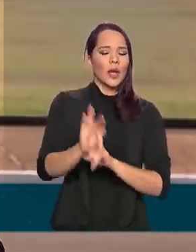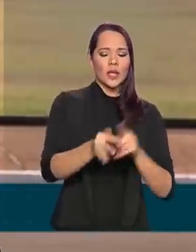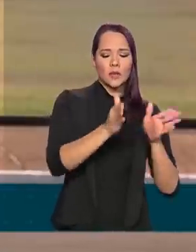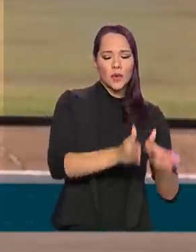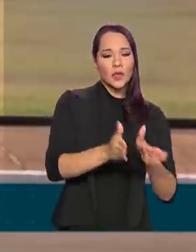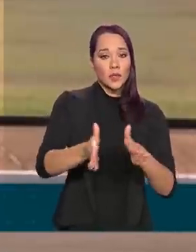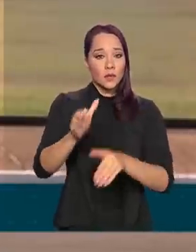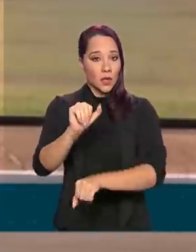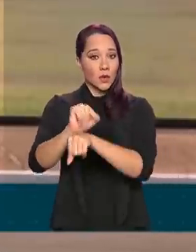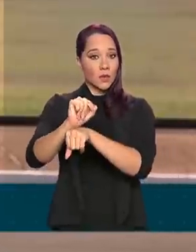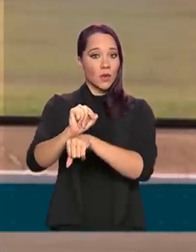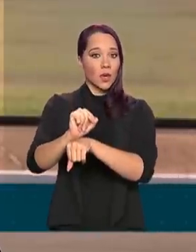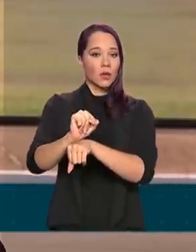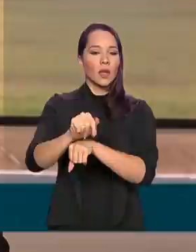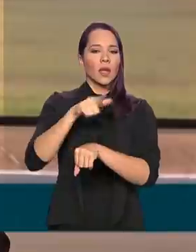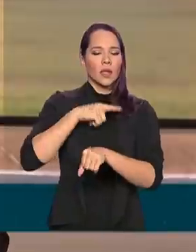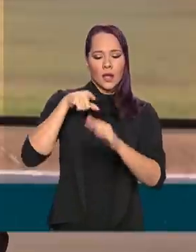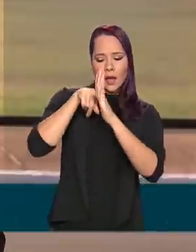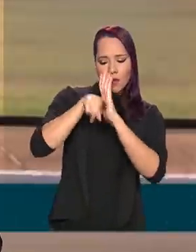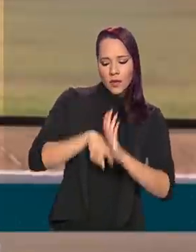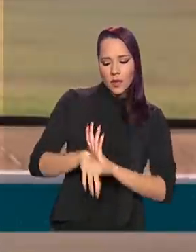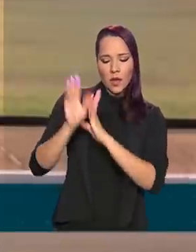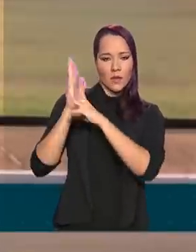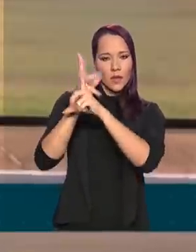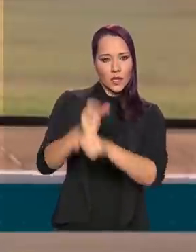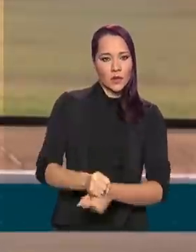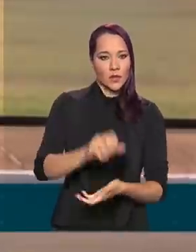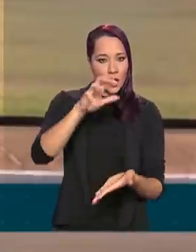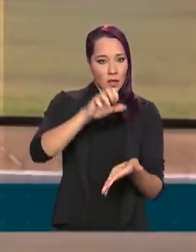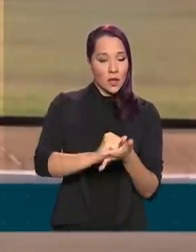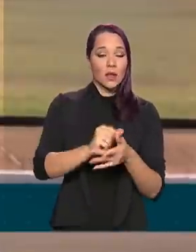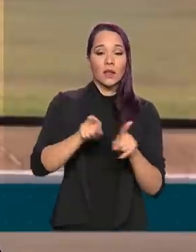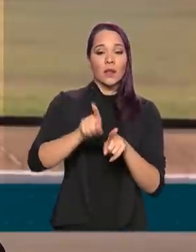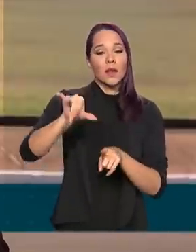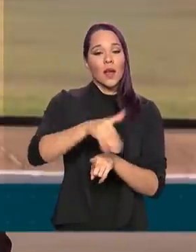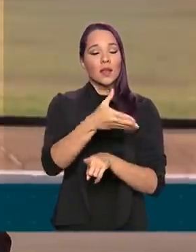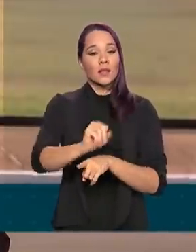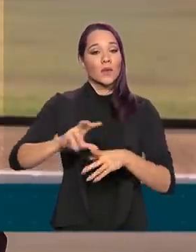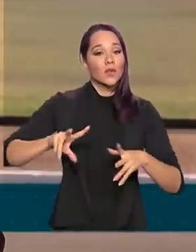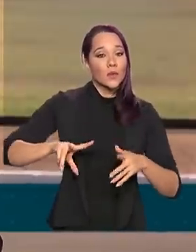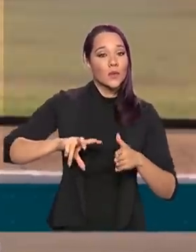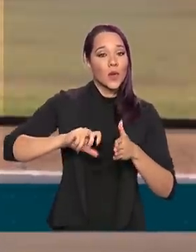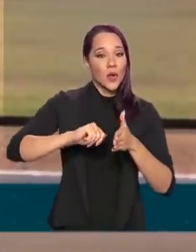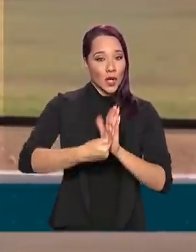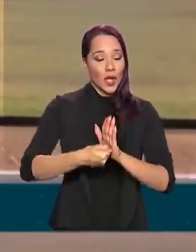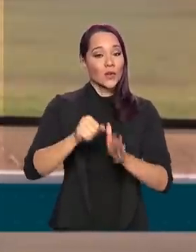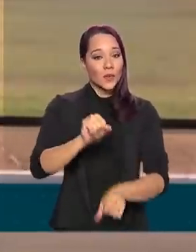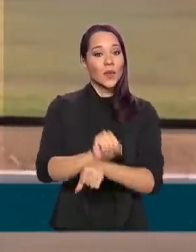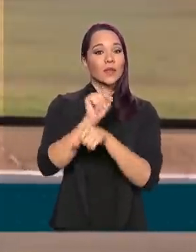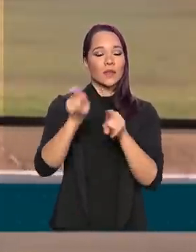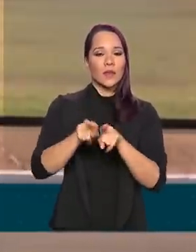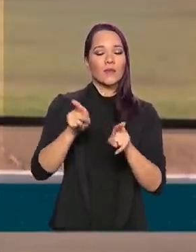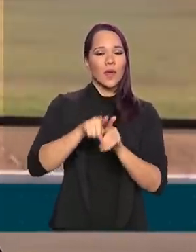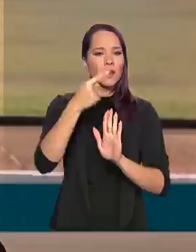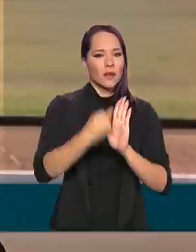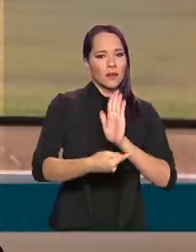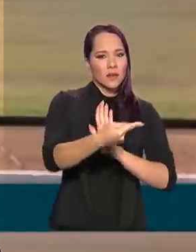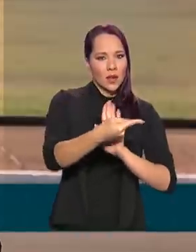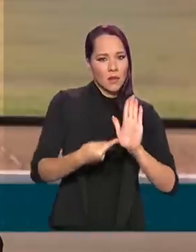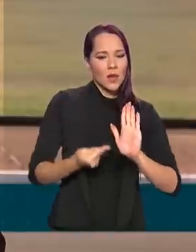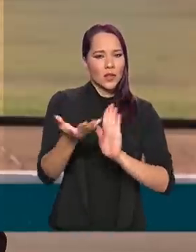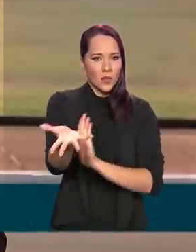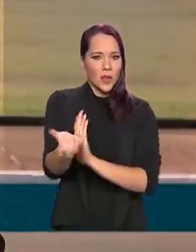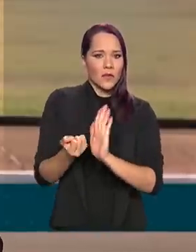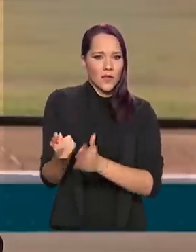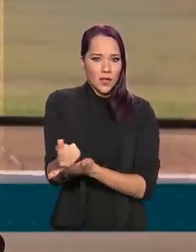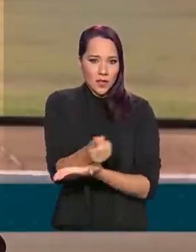suspensos estão a averiguação e revisão cadastral, além de ações de bloqueio, suspensão e cancelamento de benefícios financeiros.